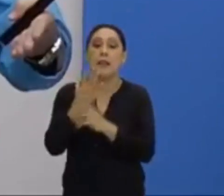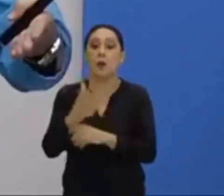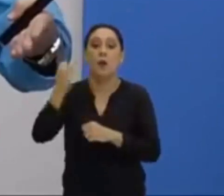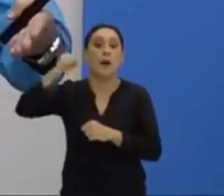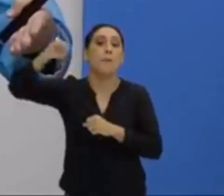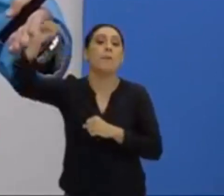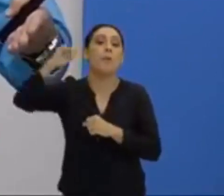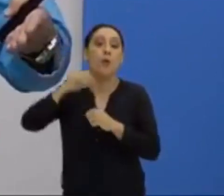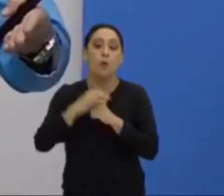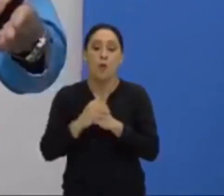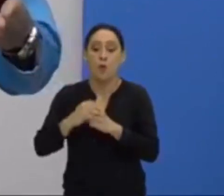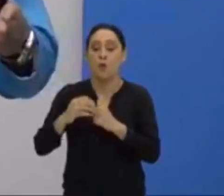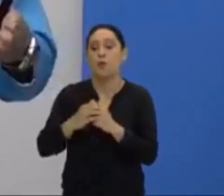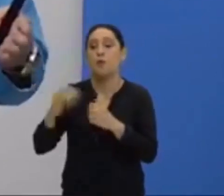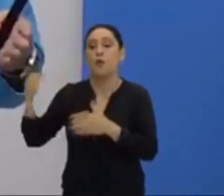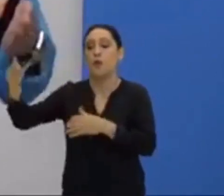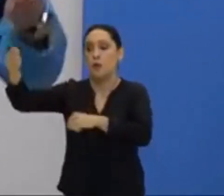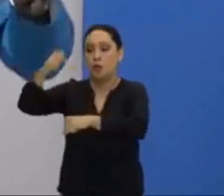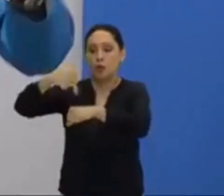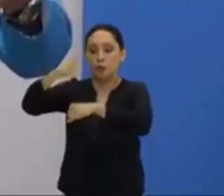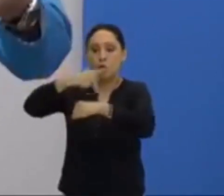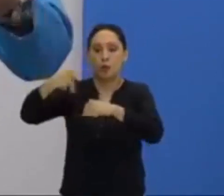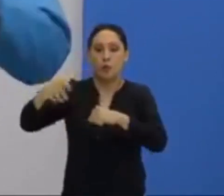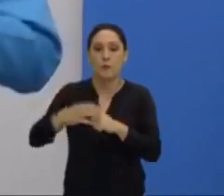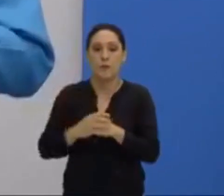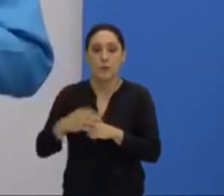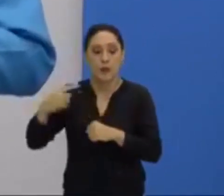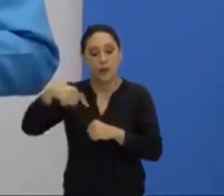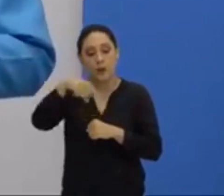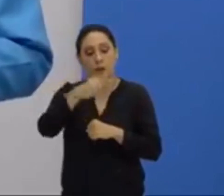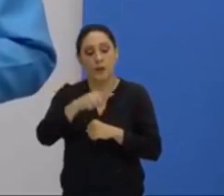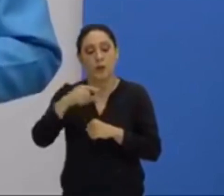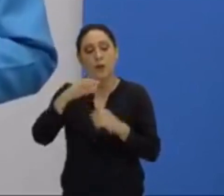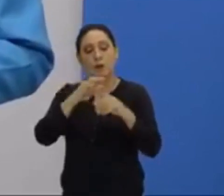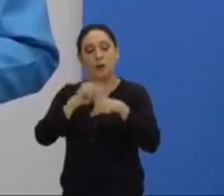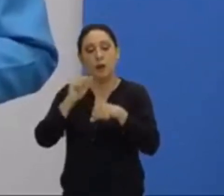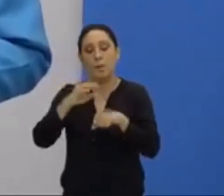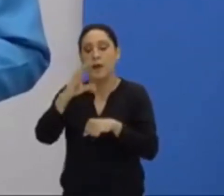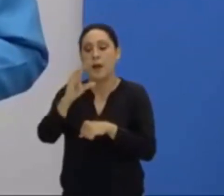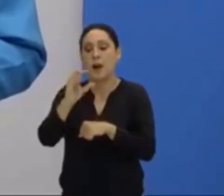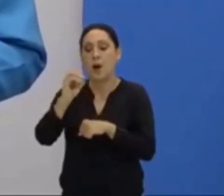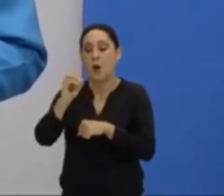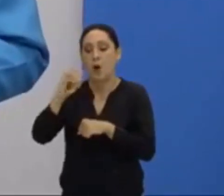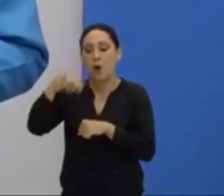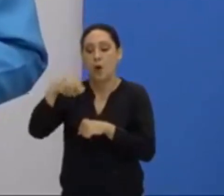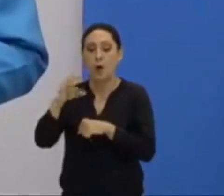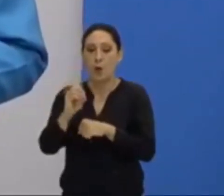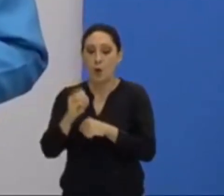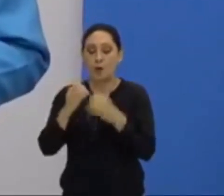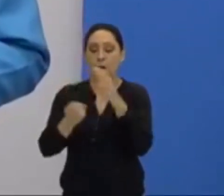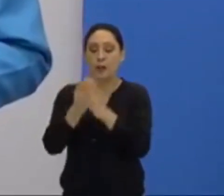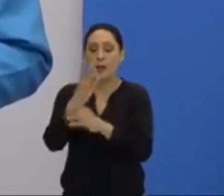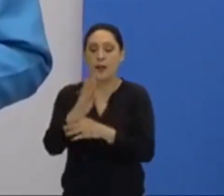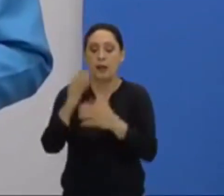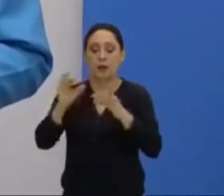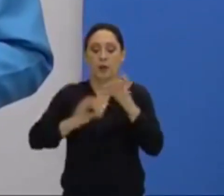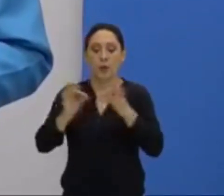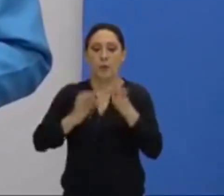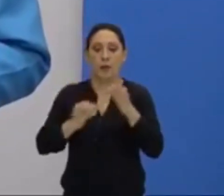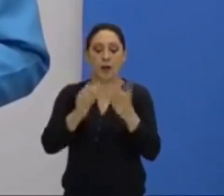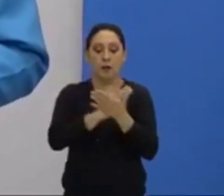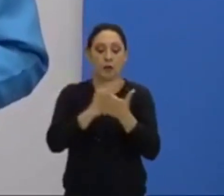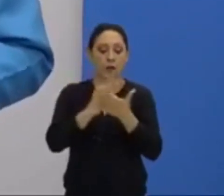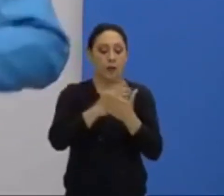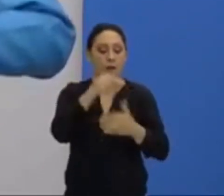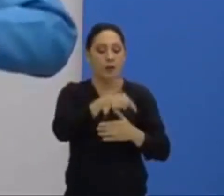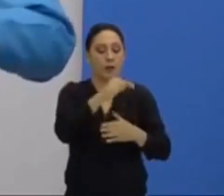outros países do cenário mundial, acabou indo até a ONU para que a ONU criasse um plano de divisão do território da